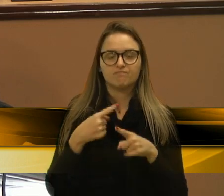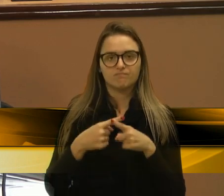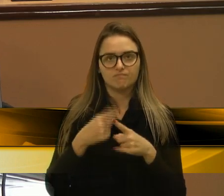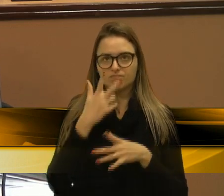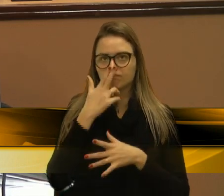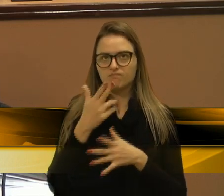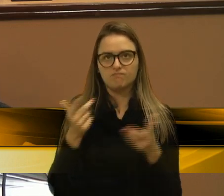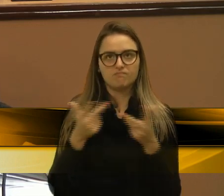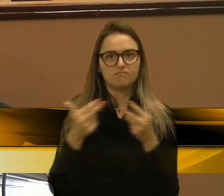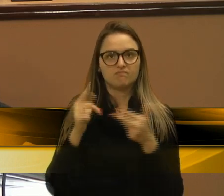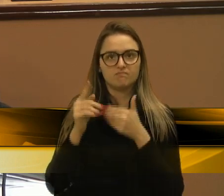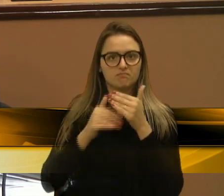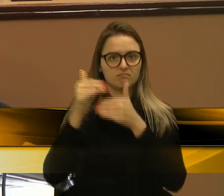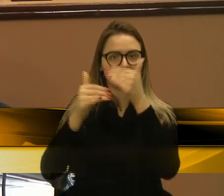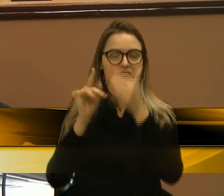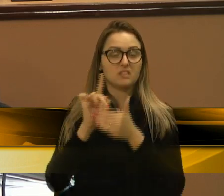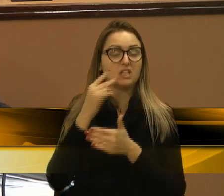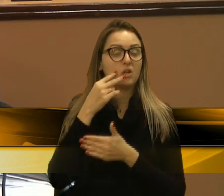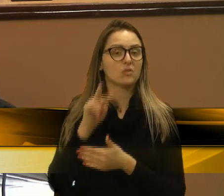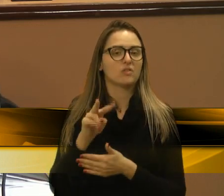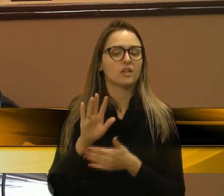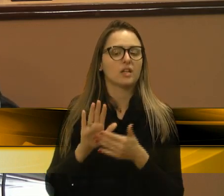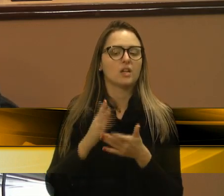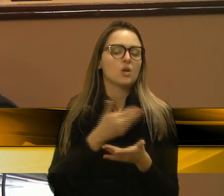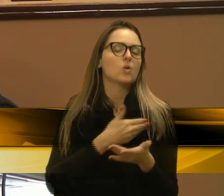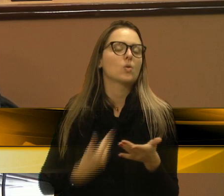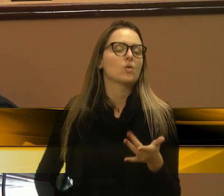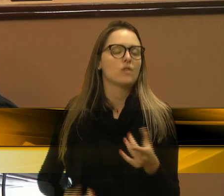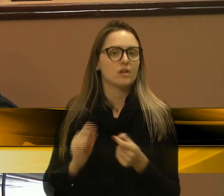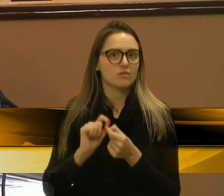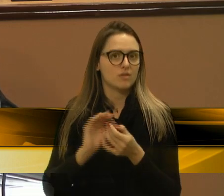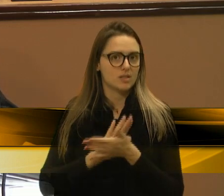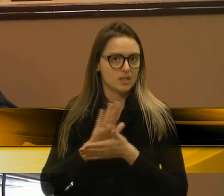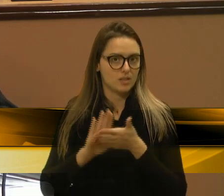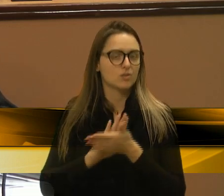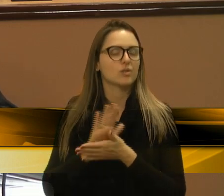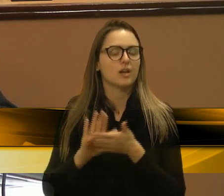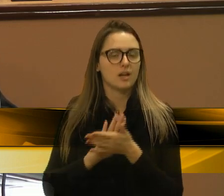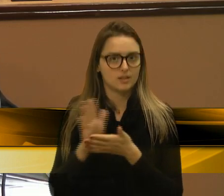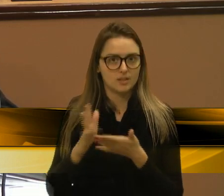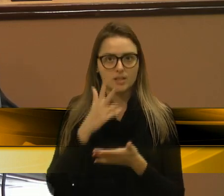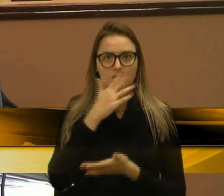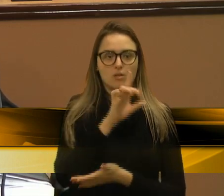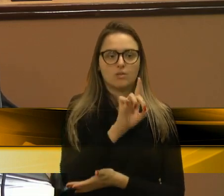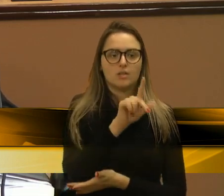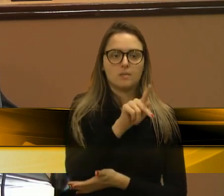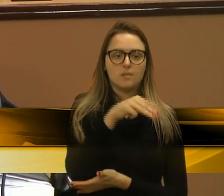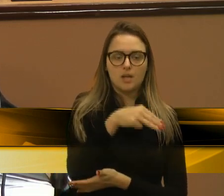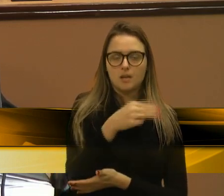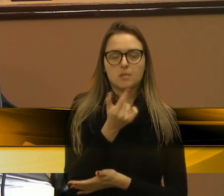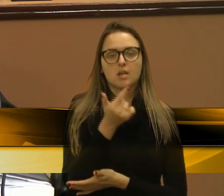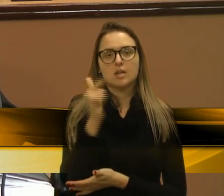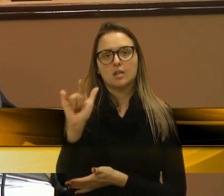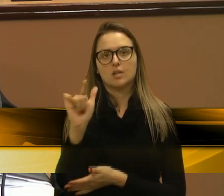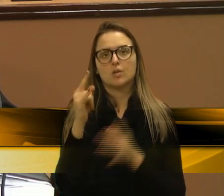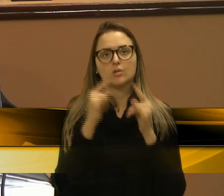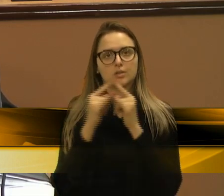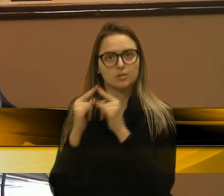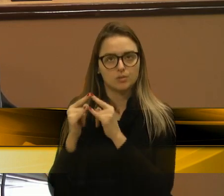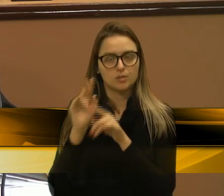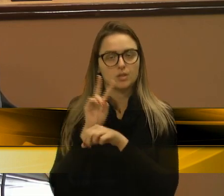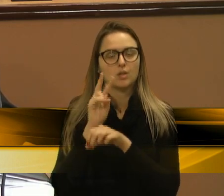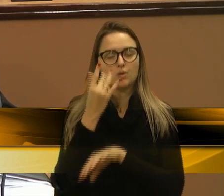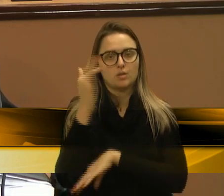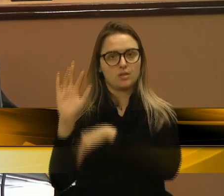estão paradas, e não se vê movimento nenhum, para que junte esses órgãos ambientais, como o DPM e outros órgãos aí, então se